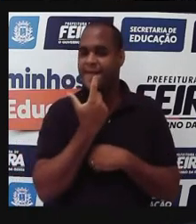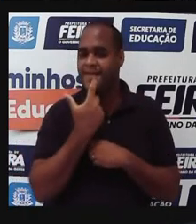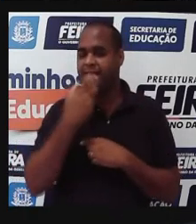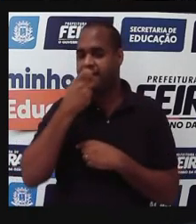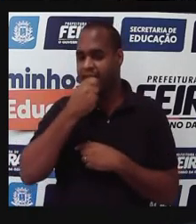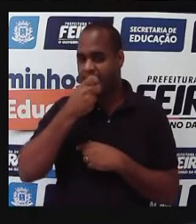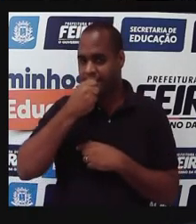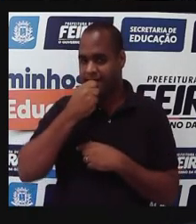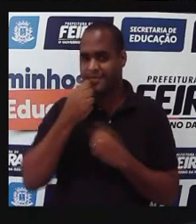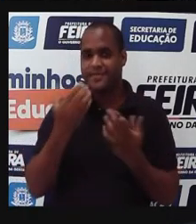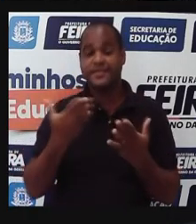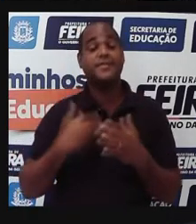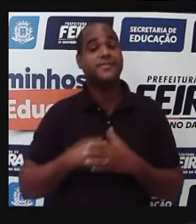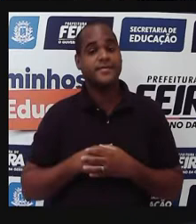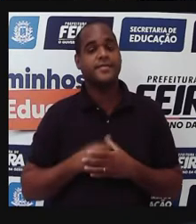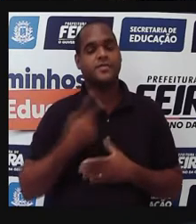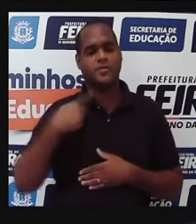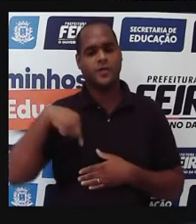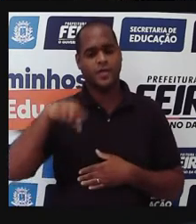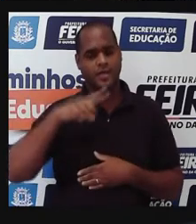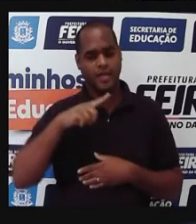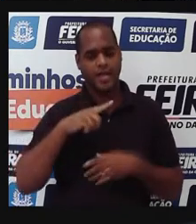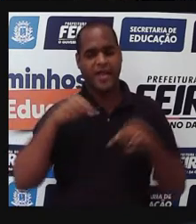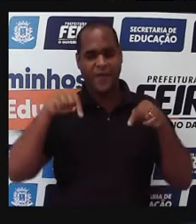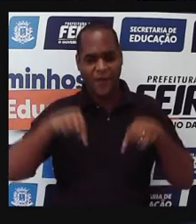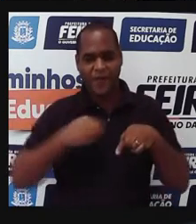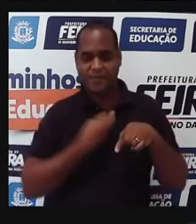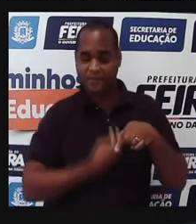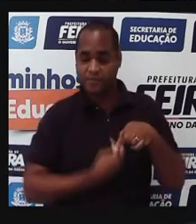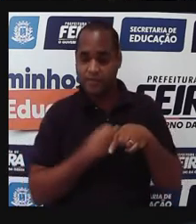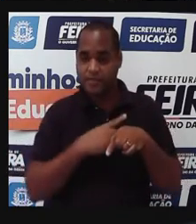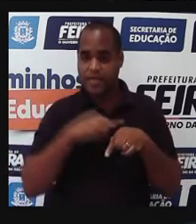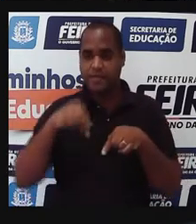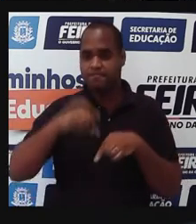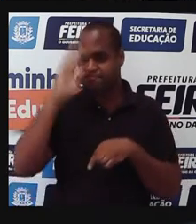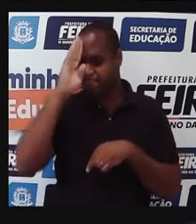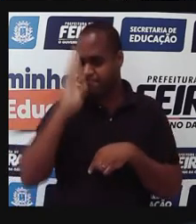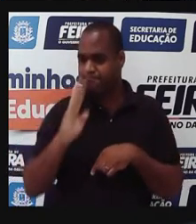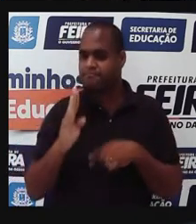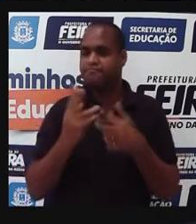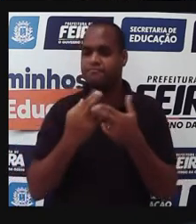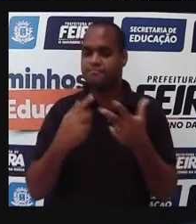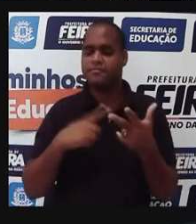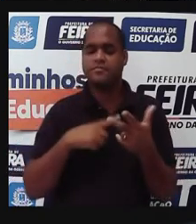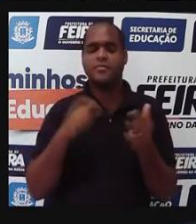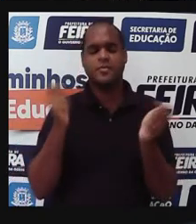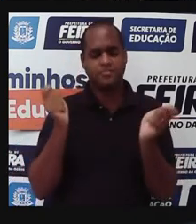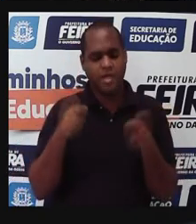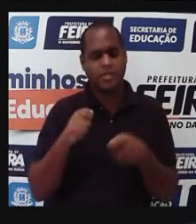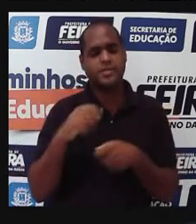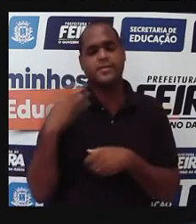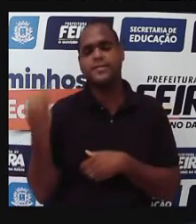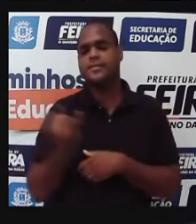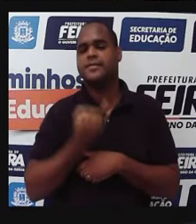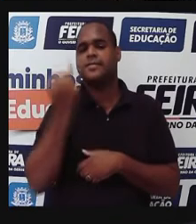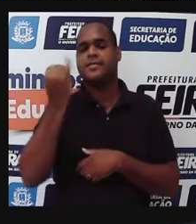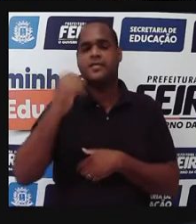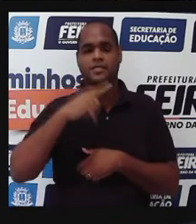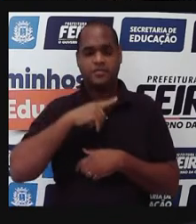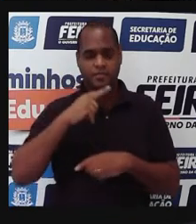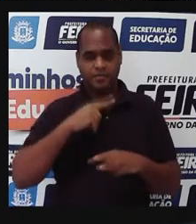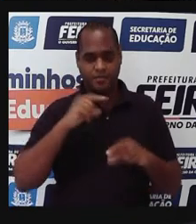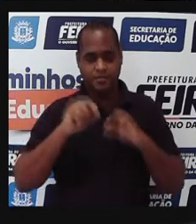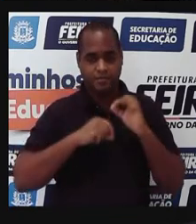laranja, tá? Então nós aqui na América Latina, nós aqui no Brasil, né, somos considerados ainda países